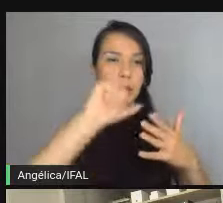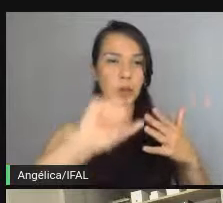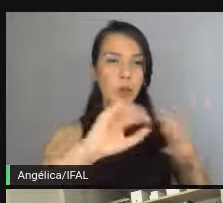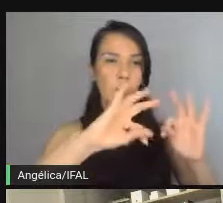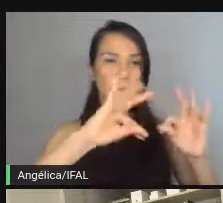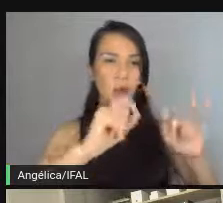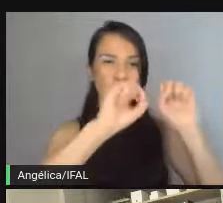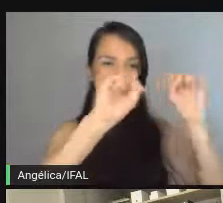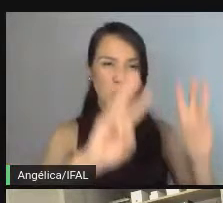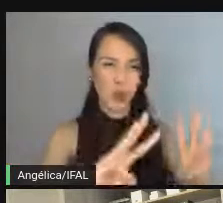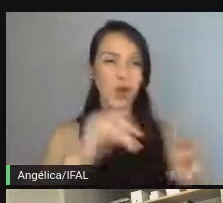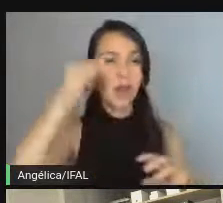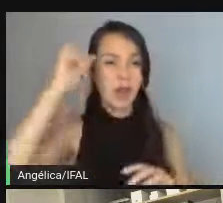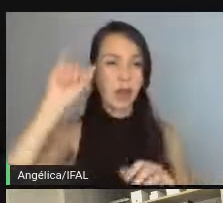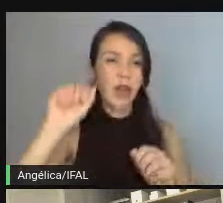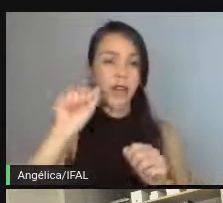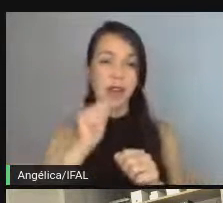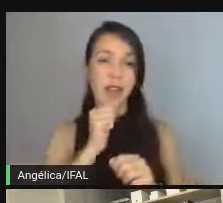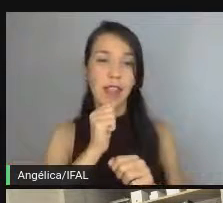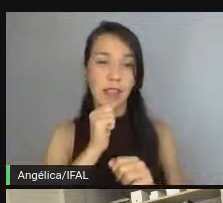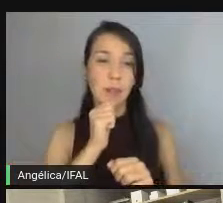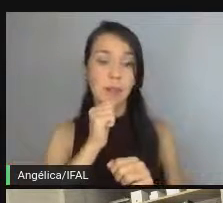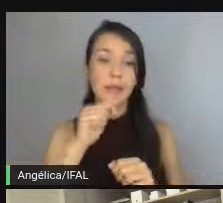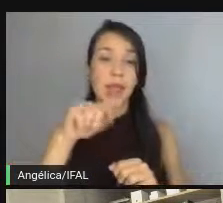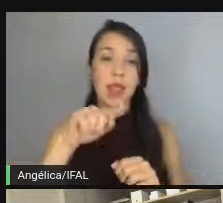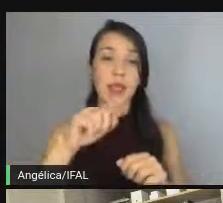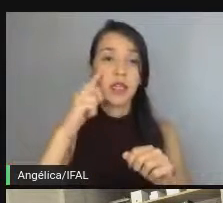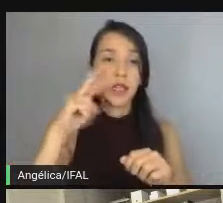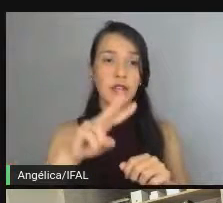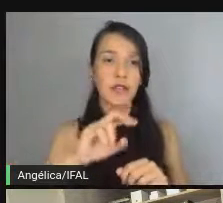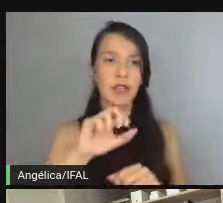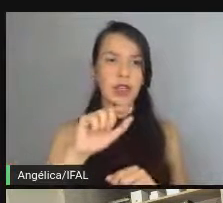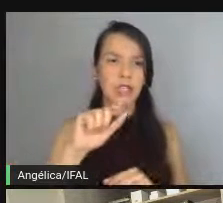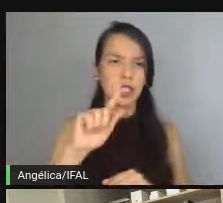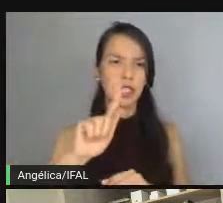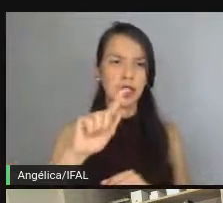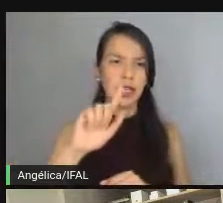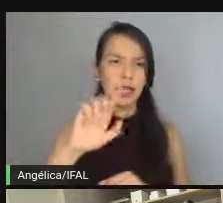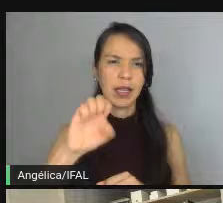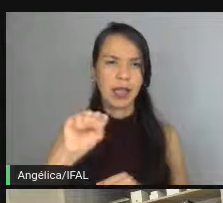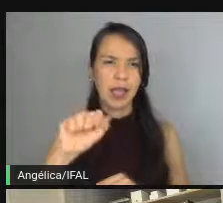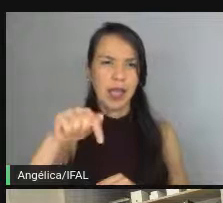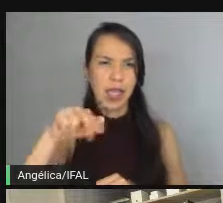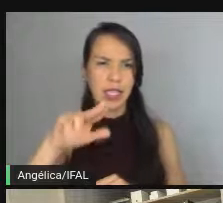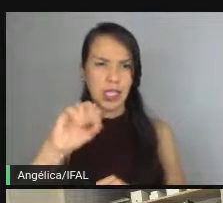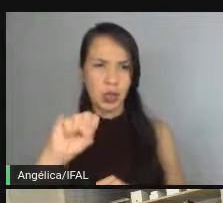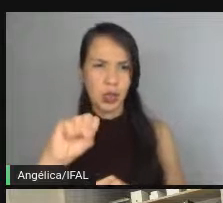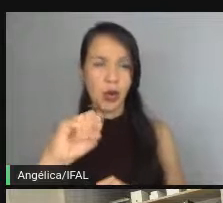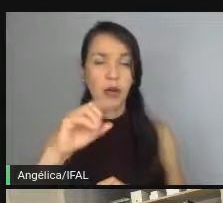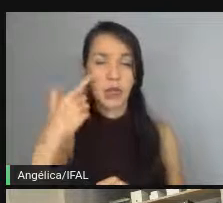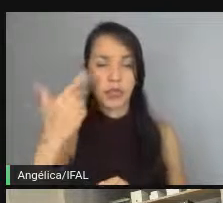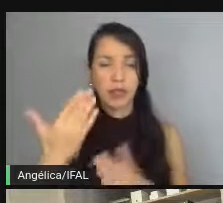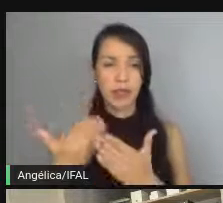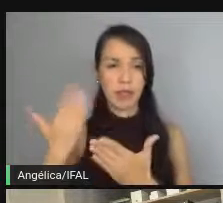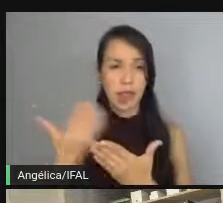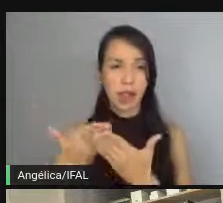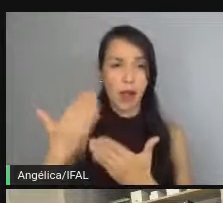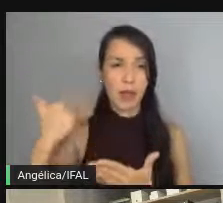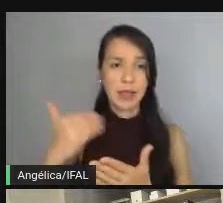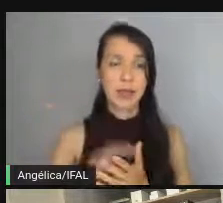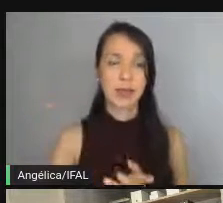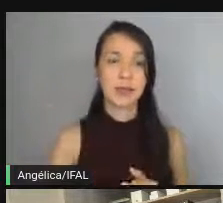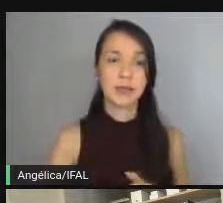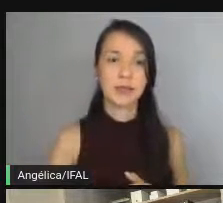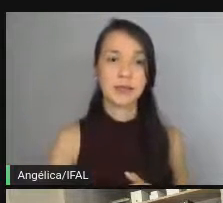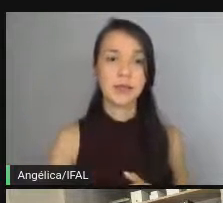Perfeito. Esse ciclo aí casa muito com o que a gente viu em GQSO recentemente, na aula passada sobre pull requests.